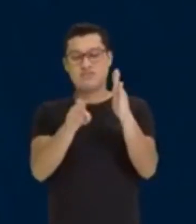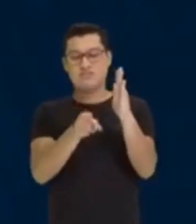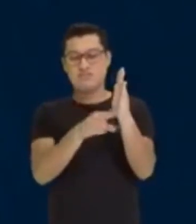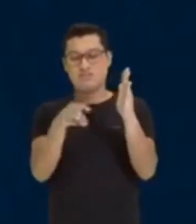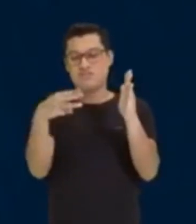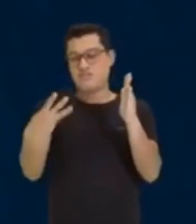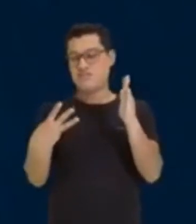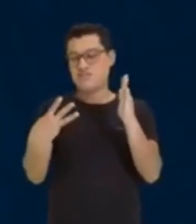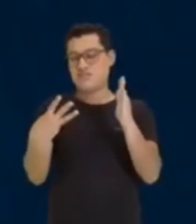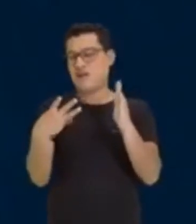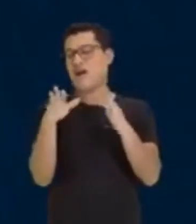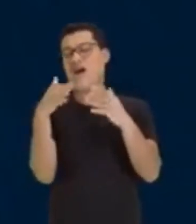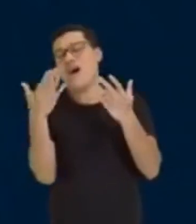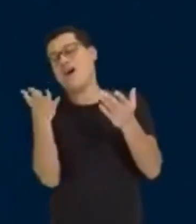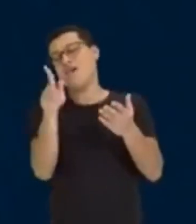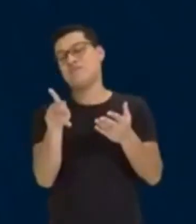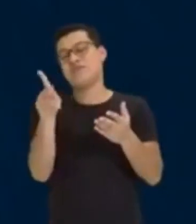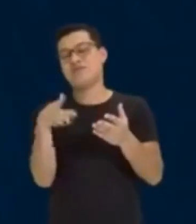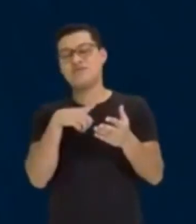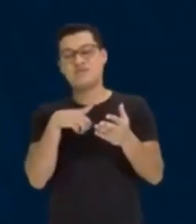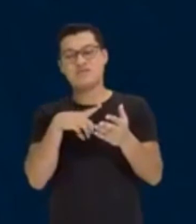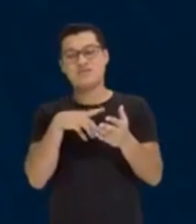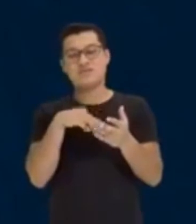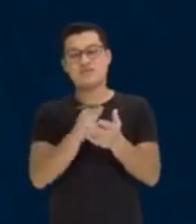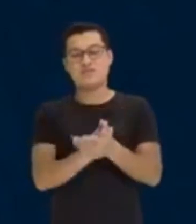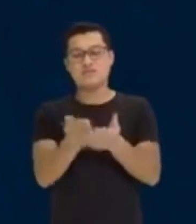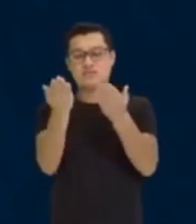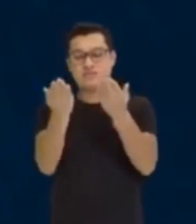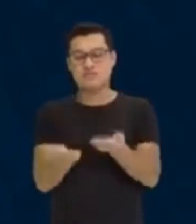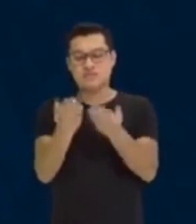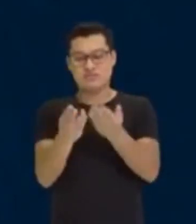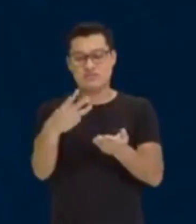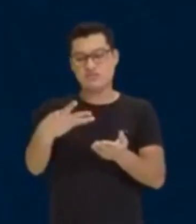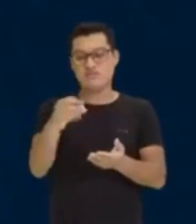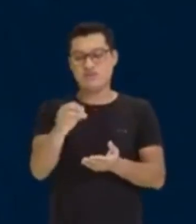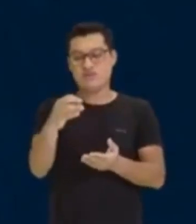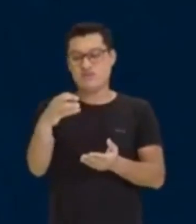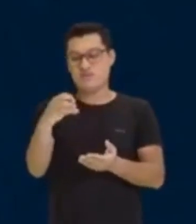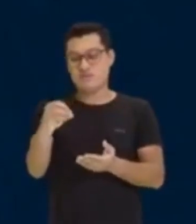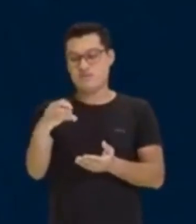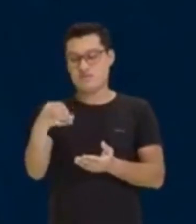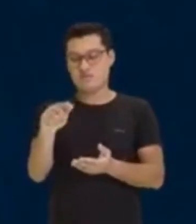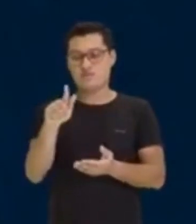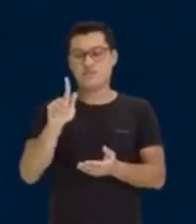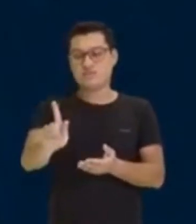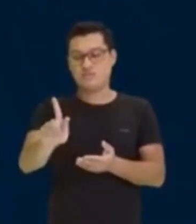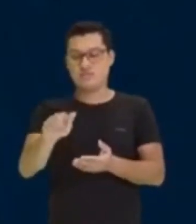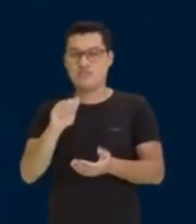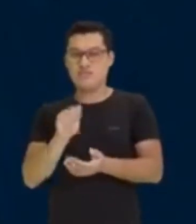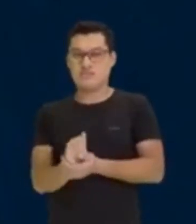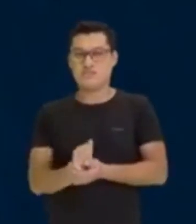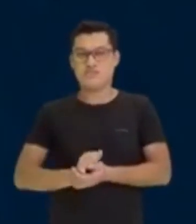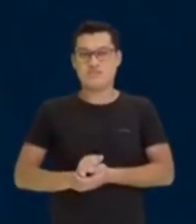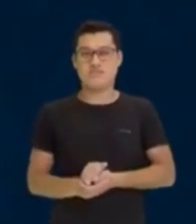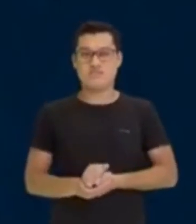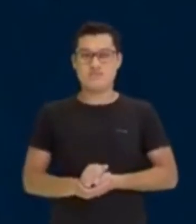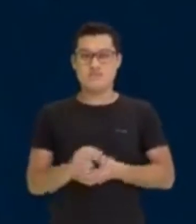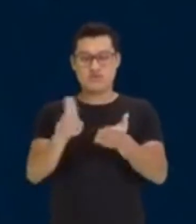Ah, professor, tem aqui a massa do bolo, né? 300 gramas de chocolate. Então tu coloca aqui, opa,